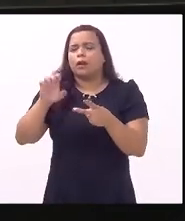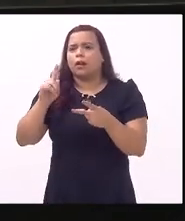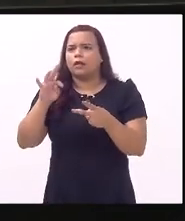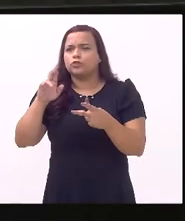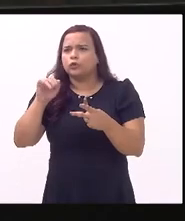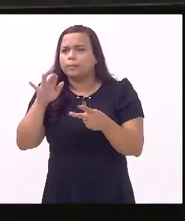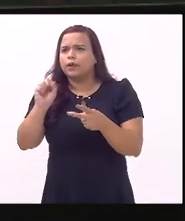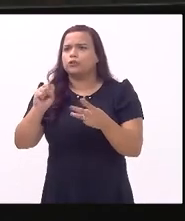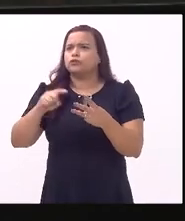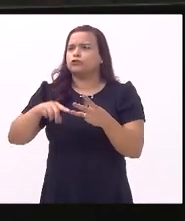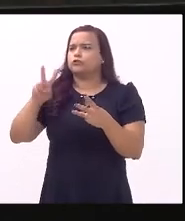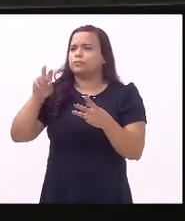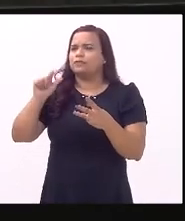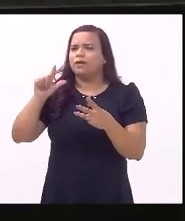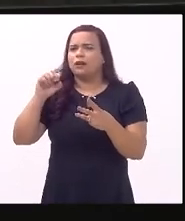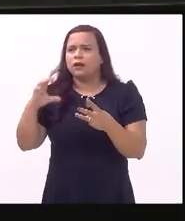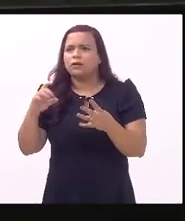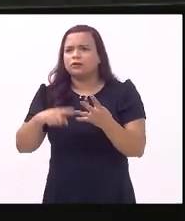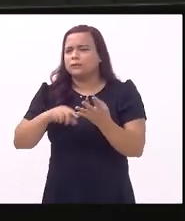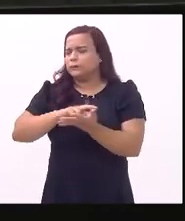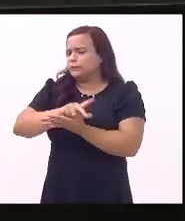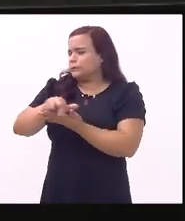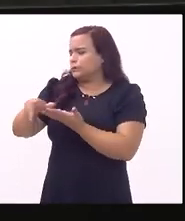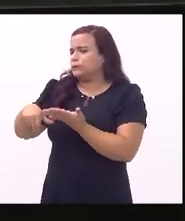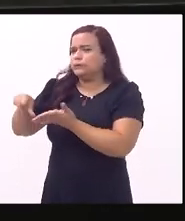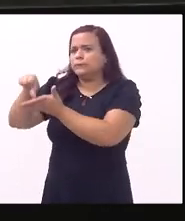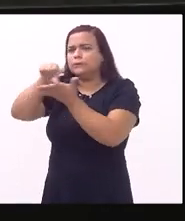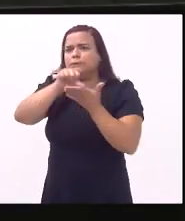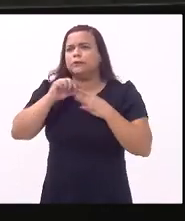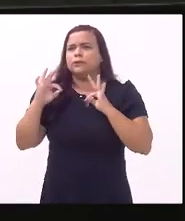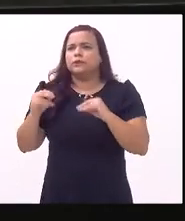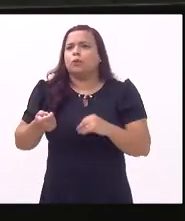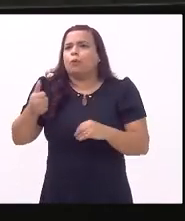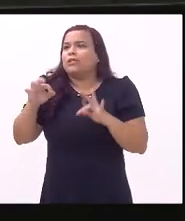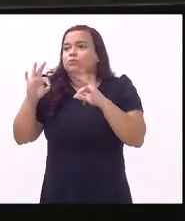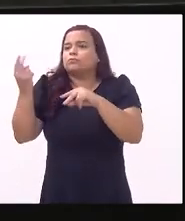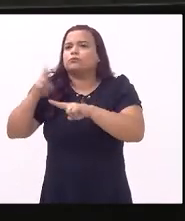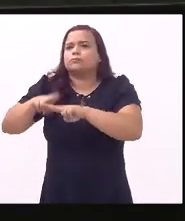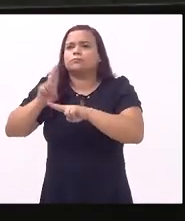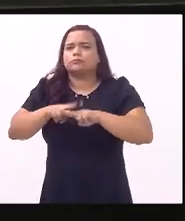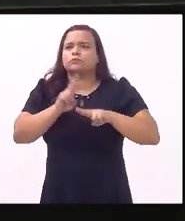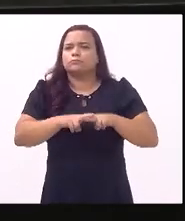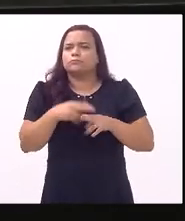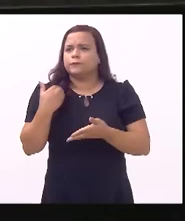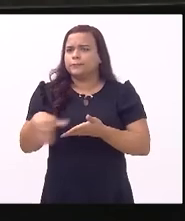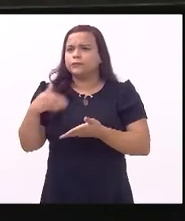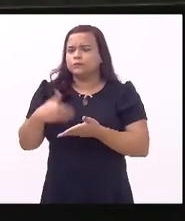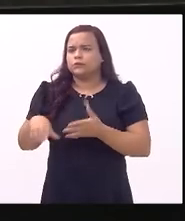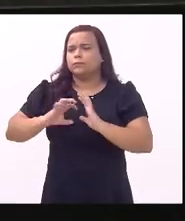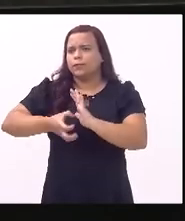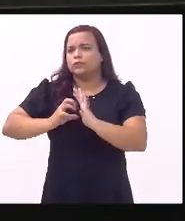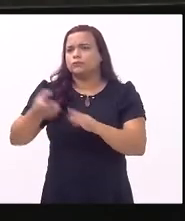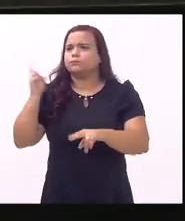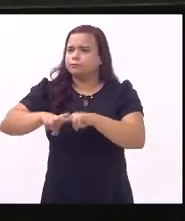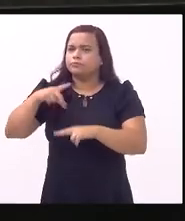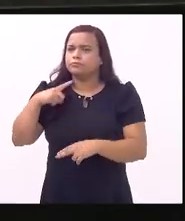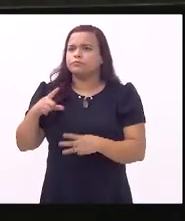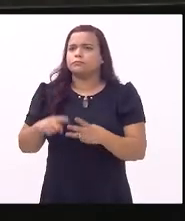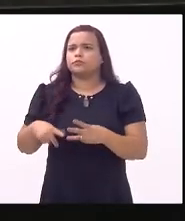Valec Nuclep todos os presidentes das estatais quase foram presos secretários do partido foram presos